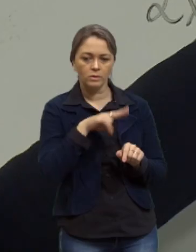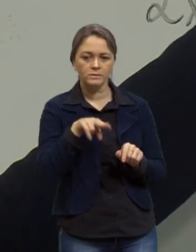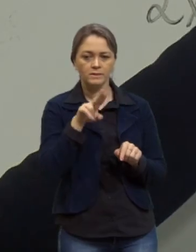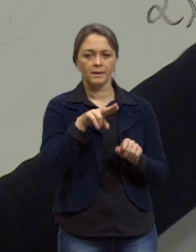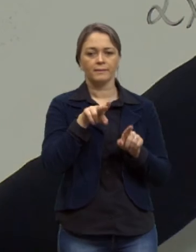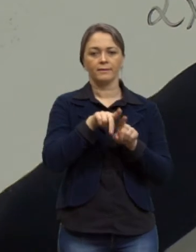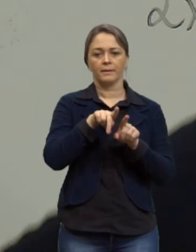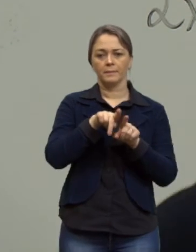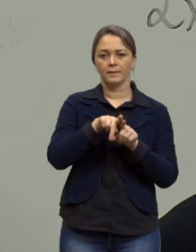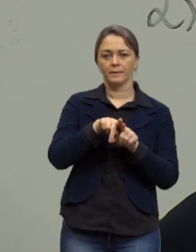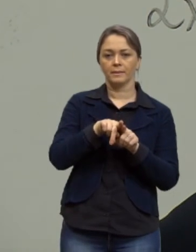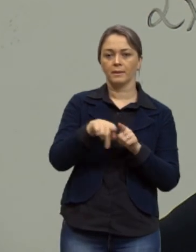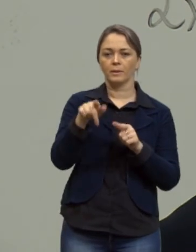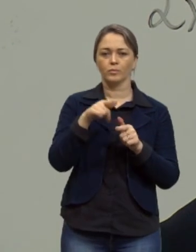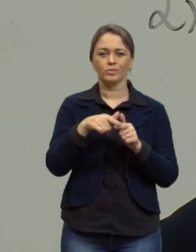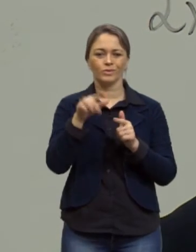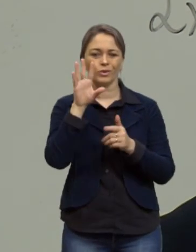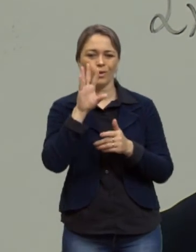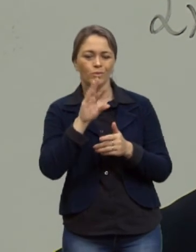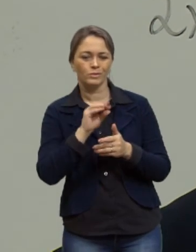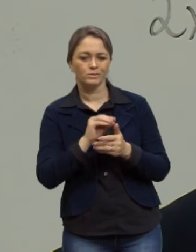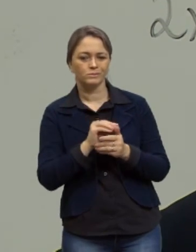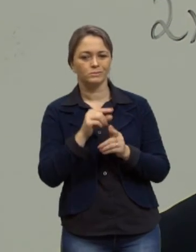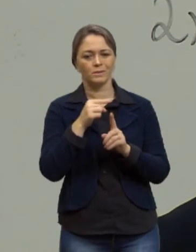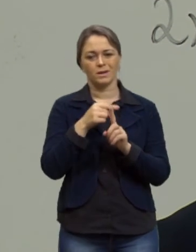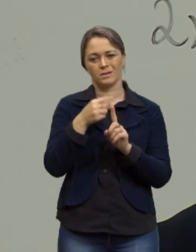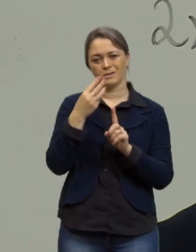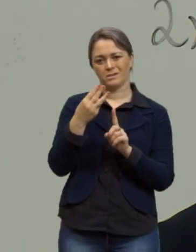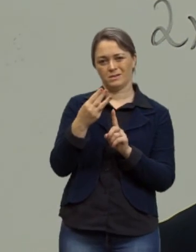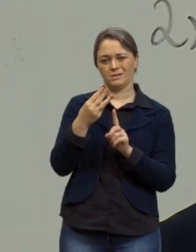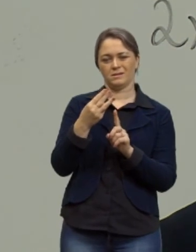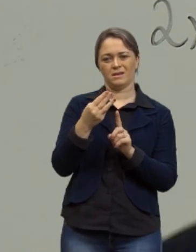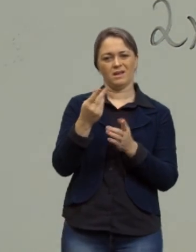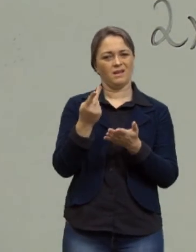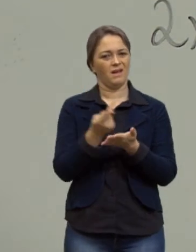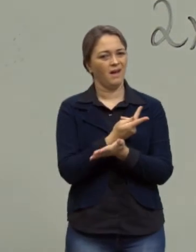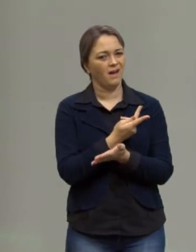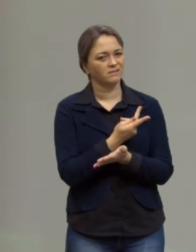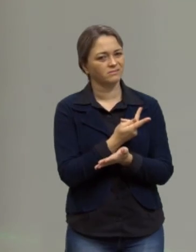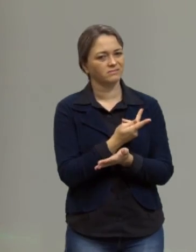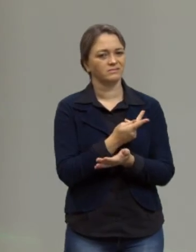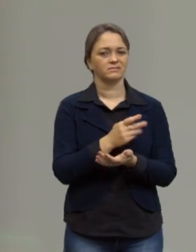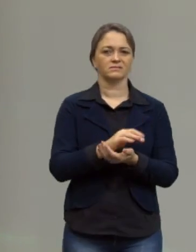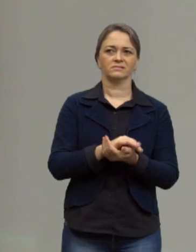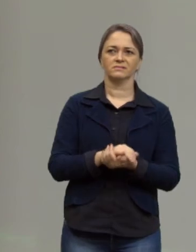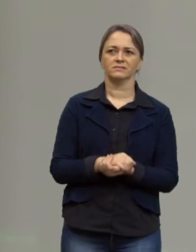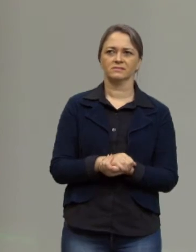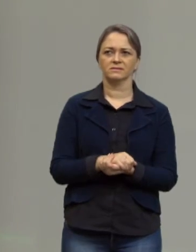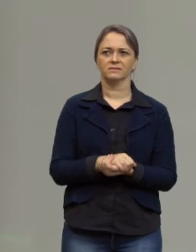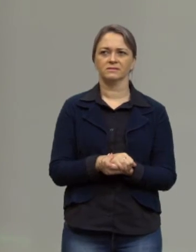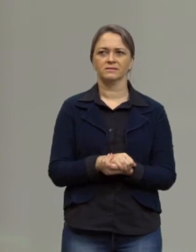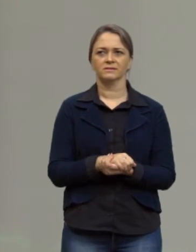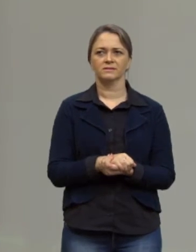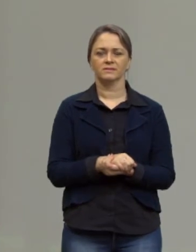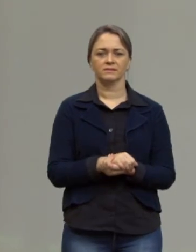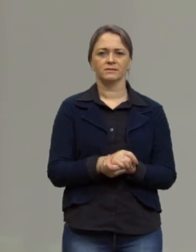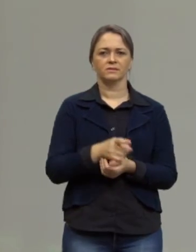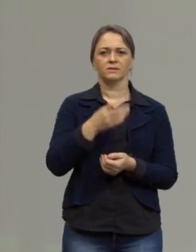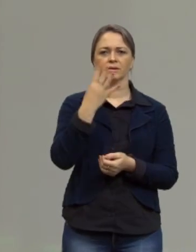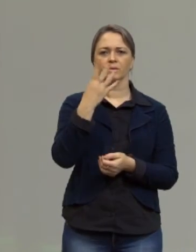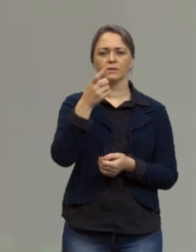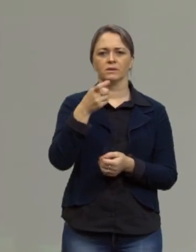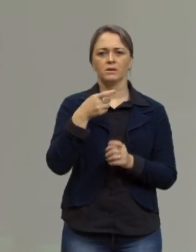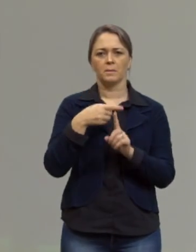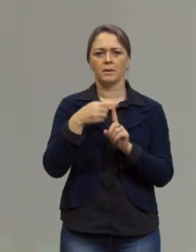esse problema aqui de copiar mais 3 depois certo igual a 4x mais